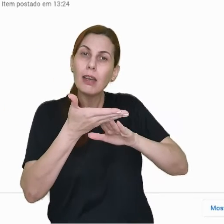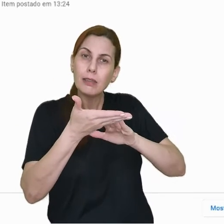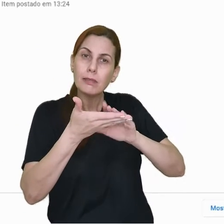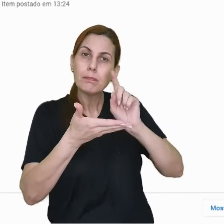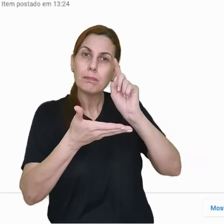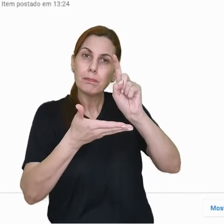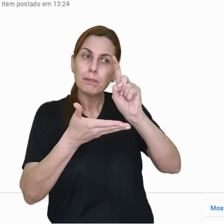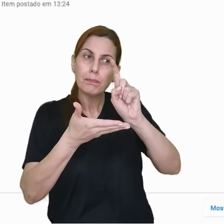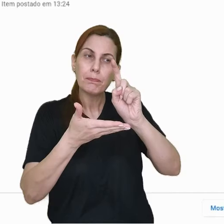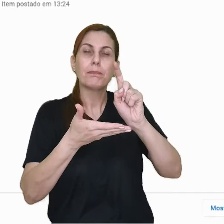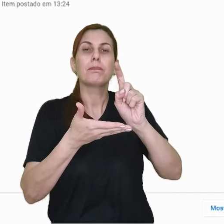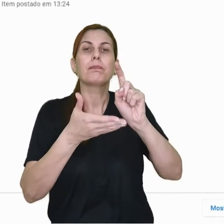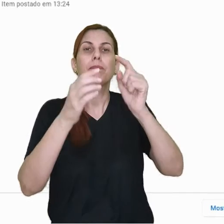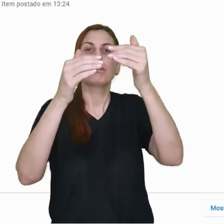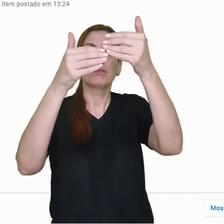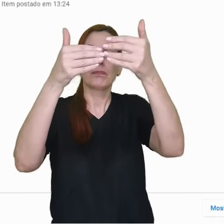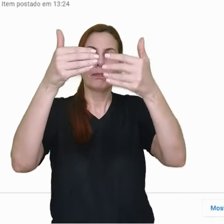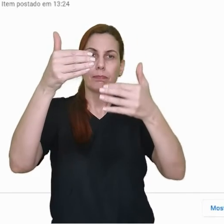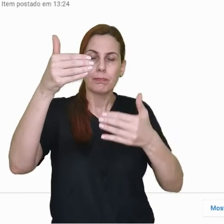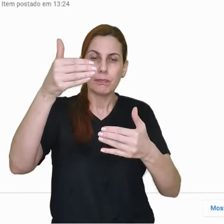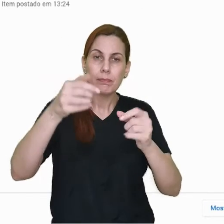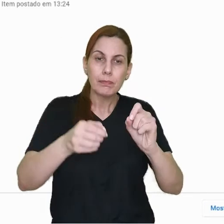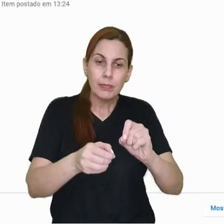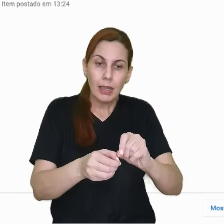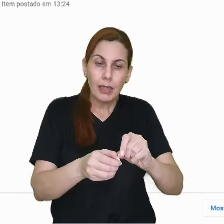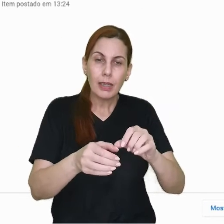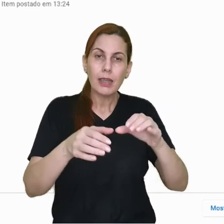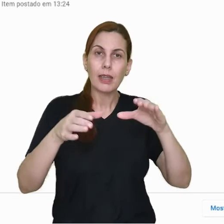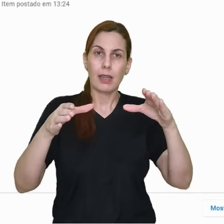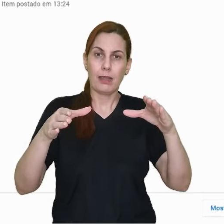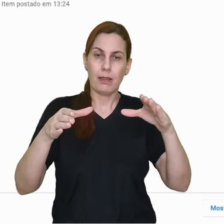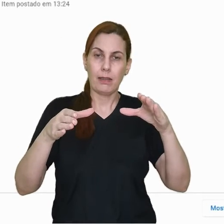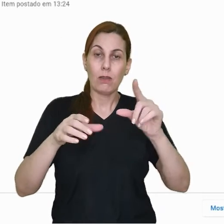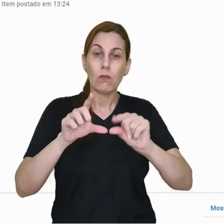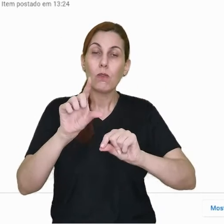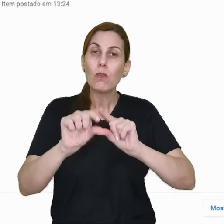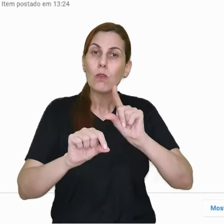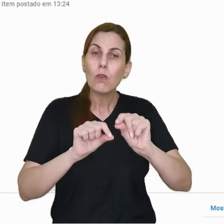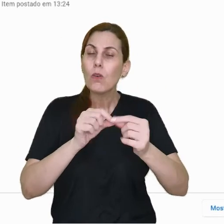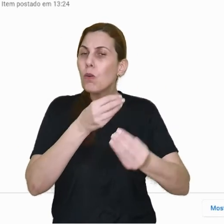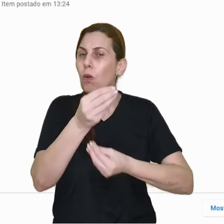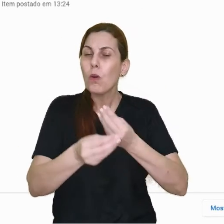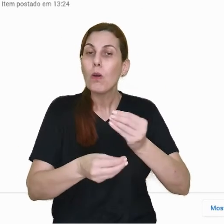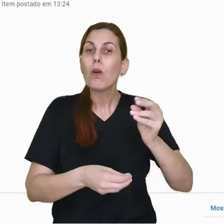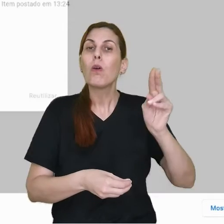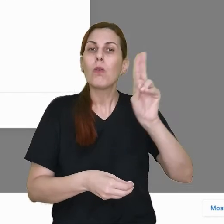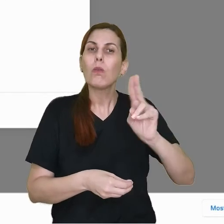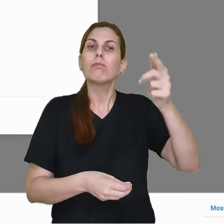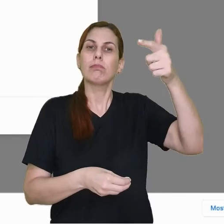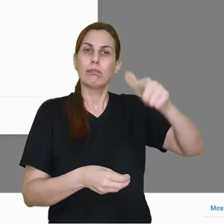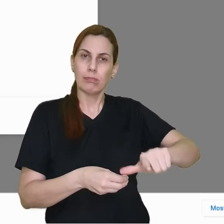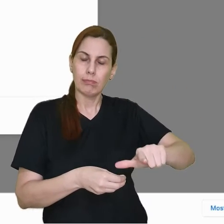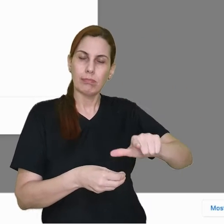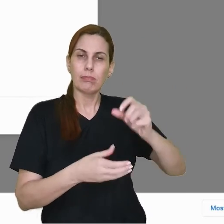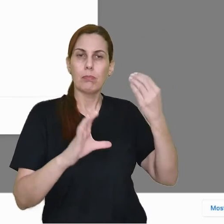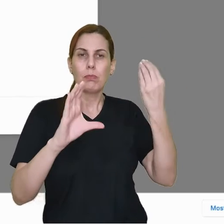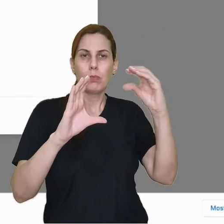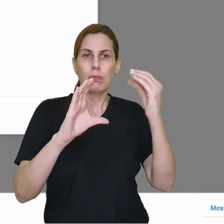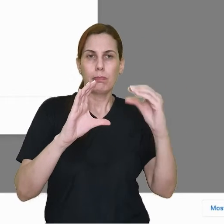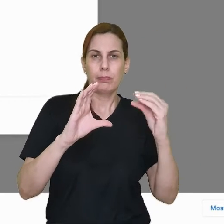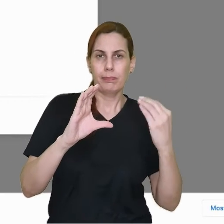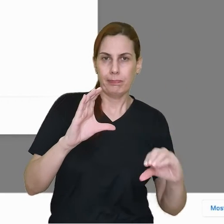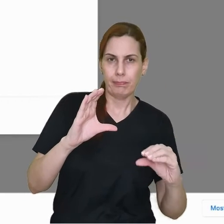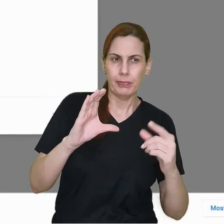aqui em Criar e aí no menu Criar eu vou escolher Reutilizar Postagem, tá certo?